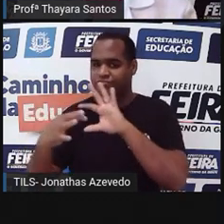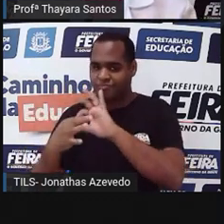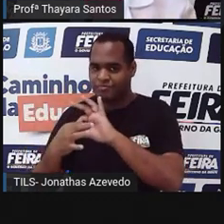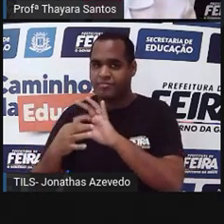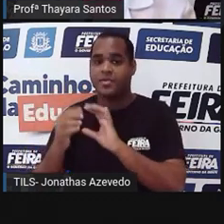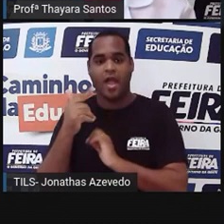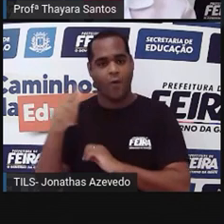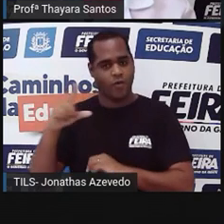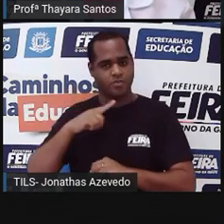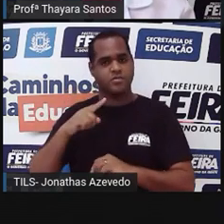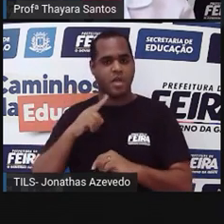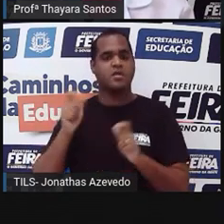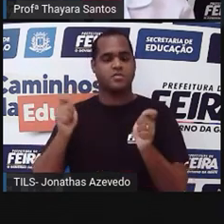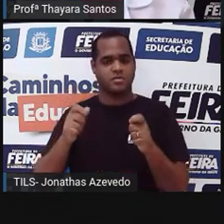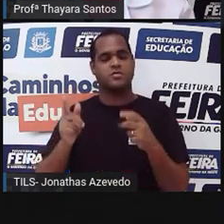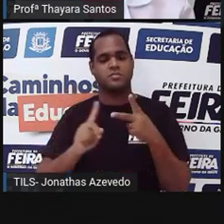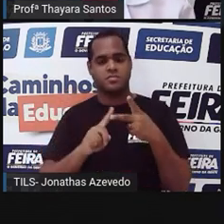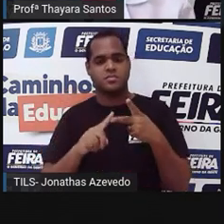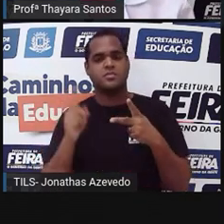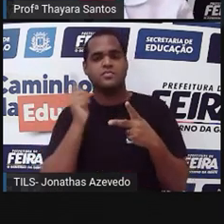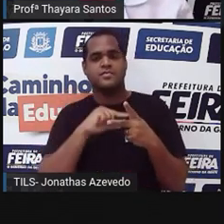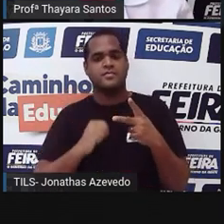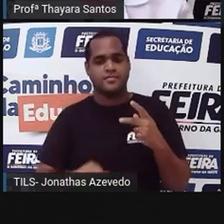pteridófitas têm vasos condutores.